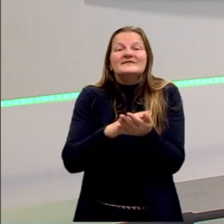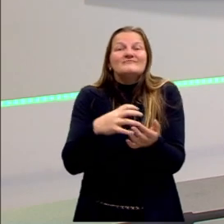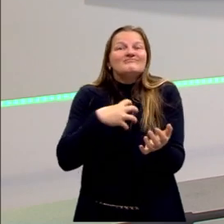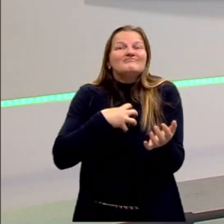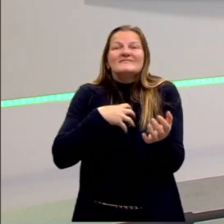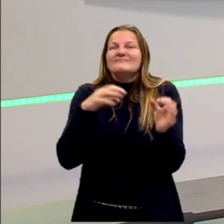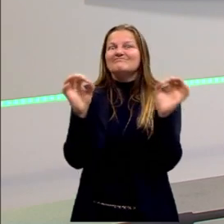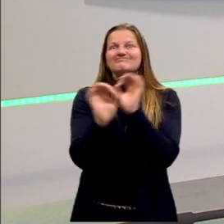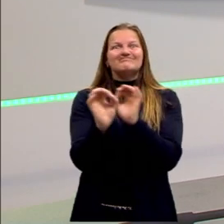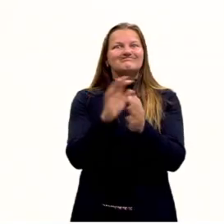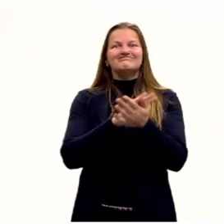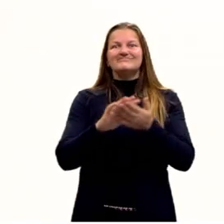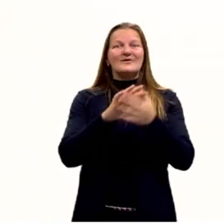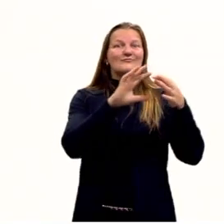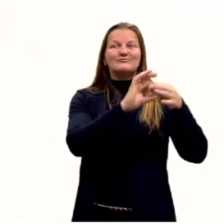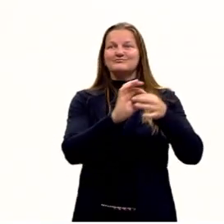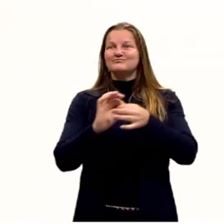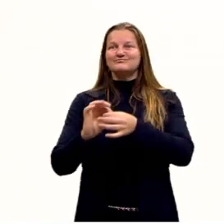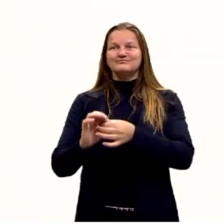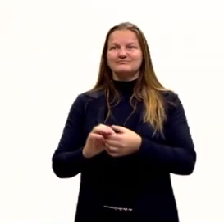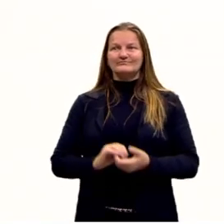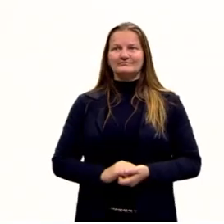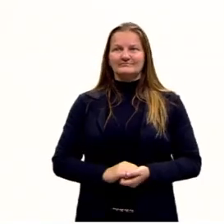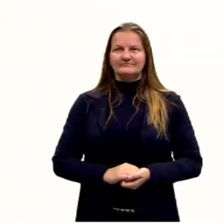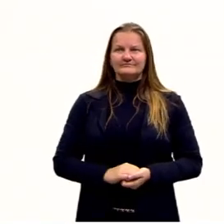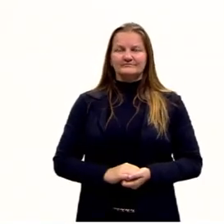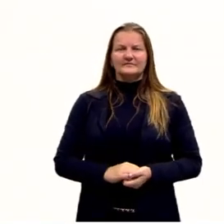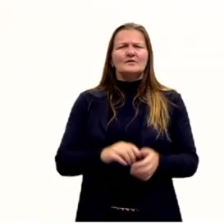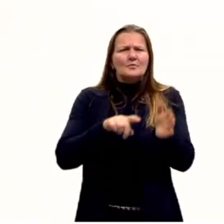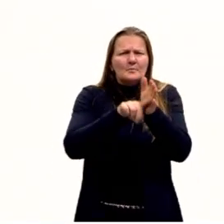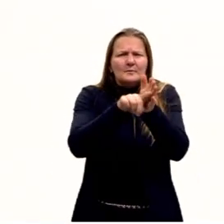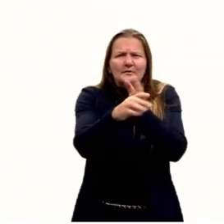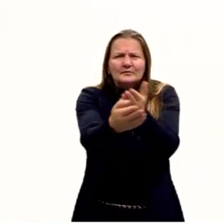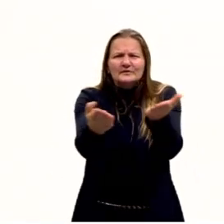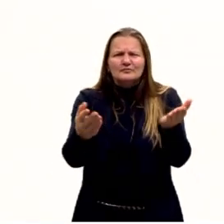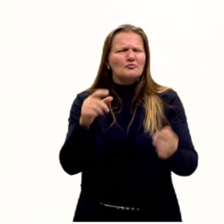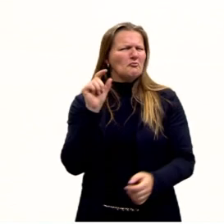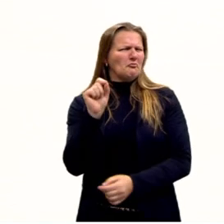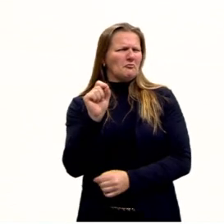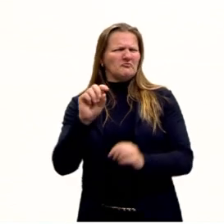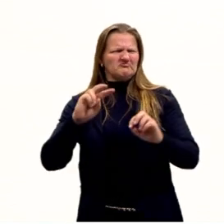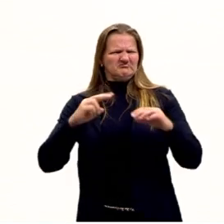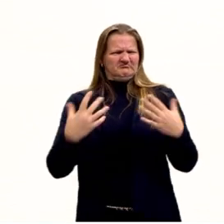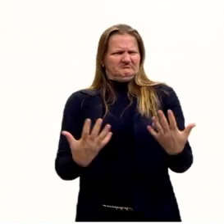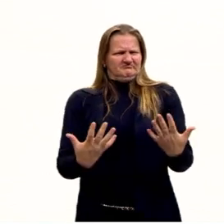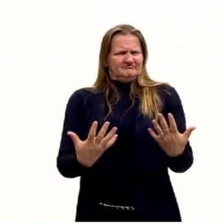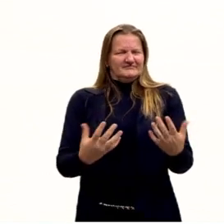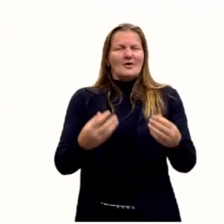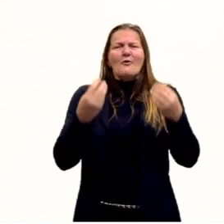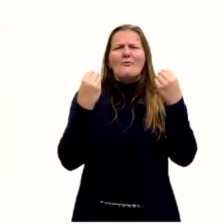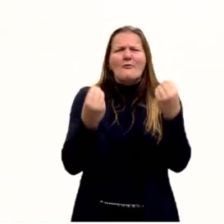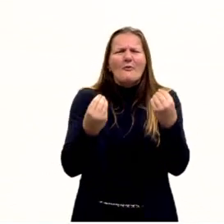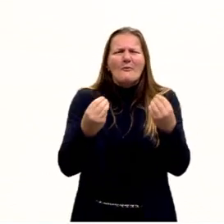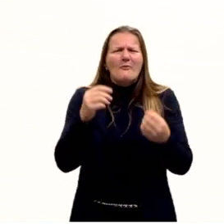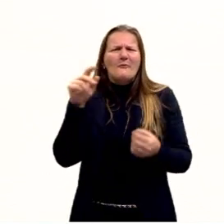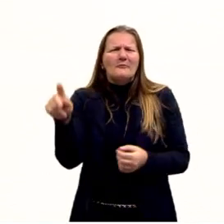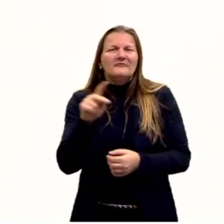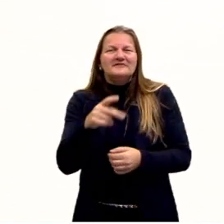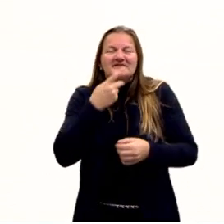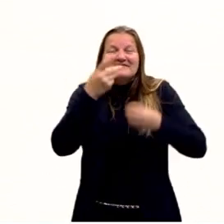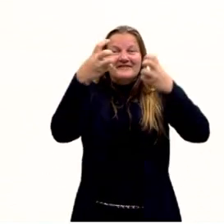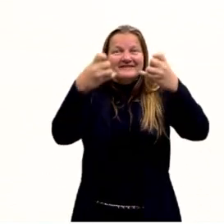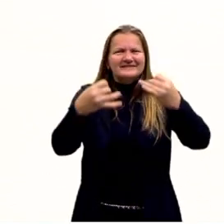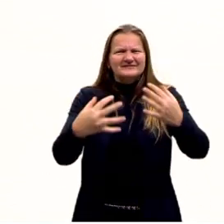sentido. E vocês devem estar se perguntando, o que é isso? O que essa mulher vai falar